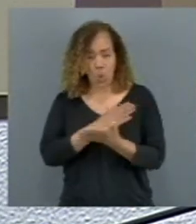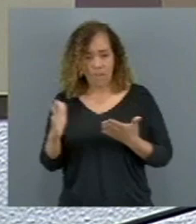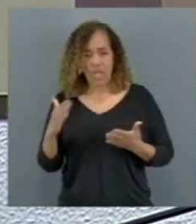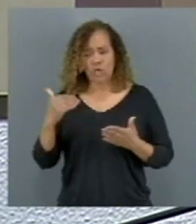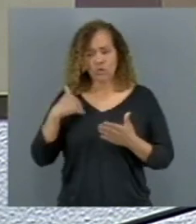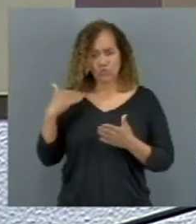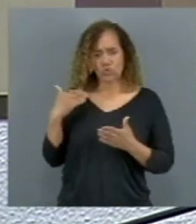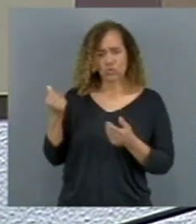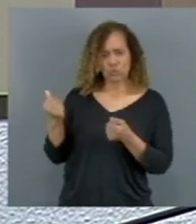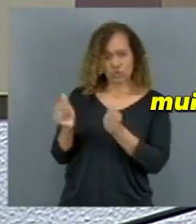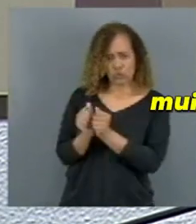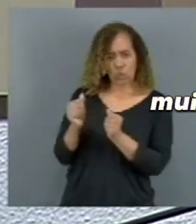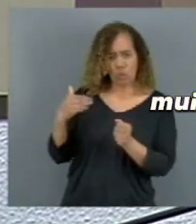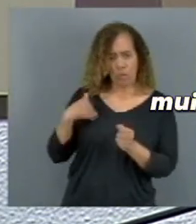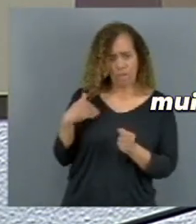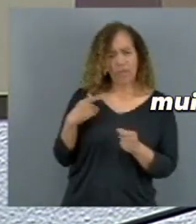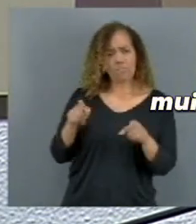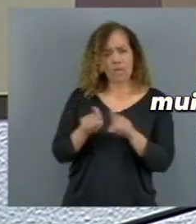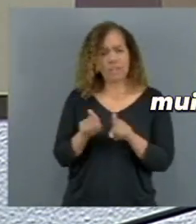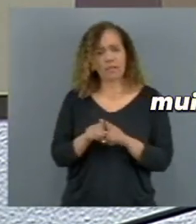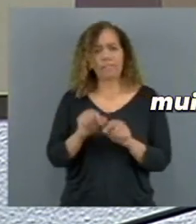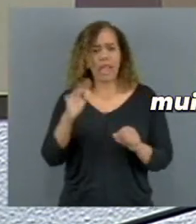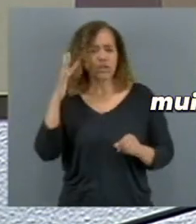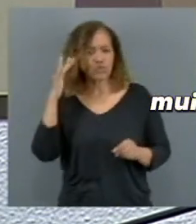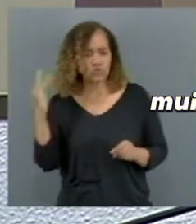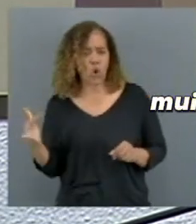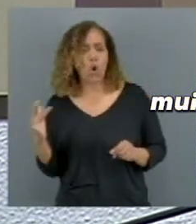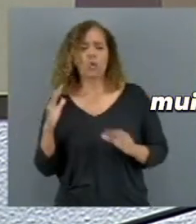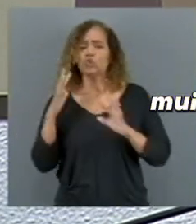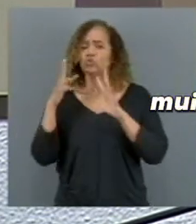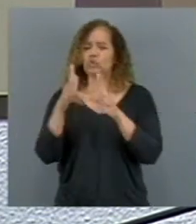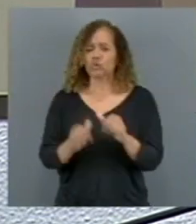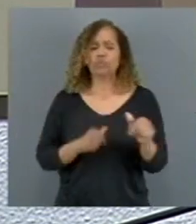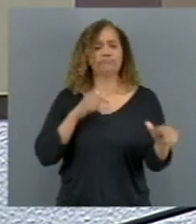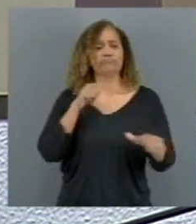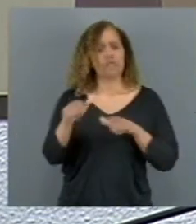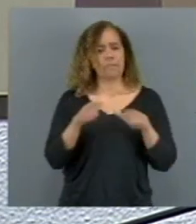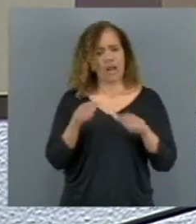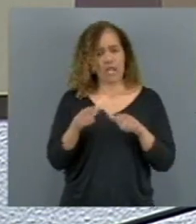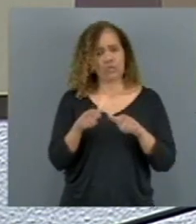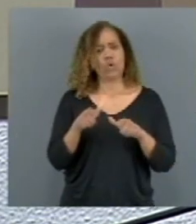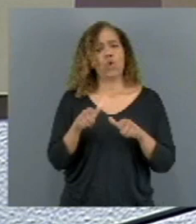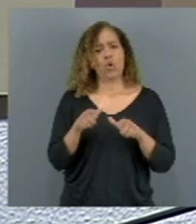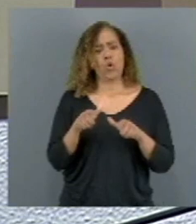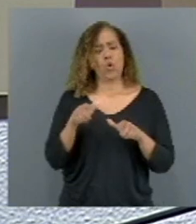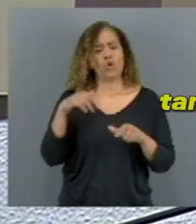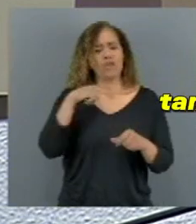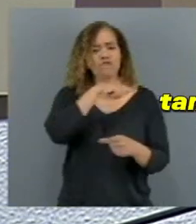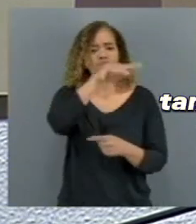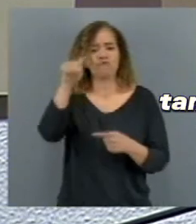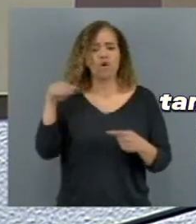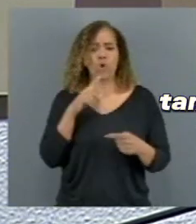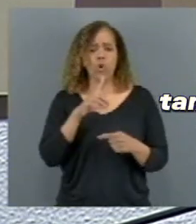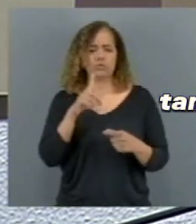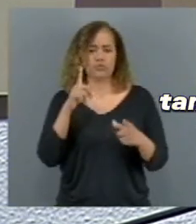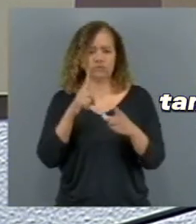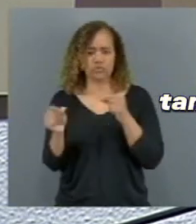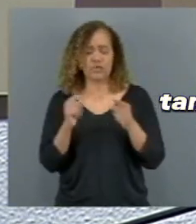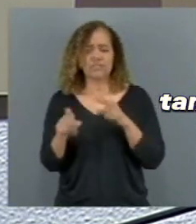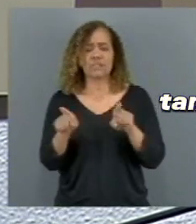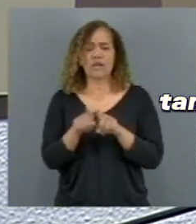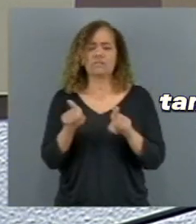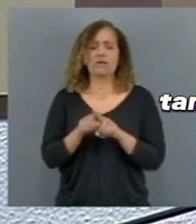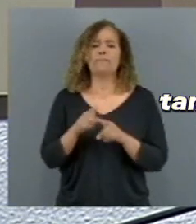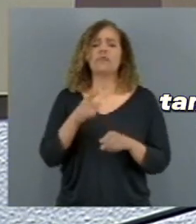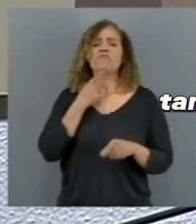e é, evidentemente, muito mais um sonho de todos os trabalhadores do entorno. Também é o desejo da